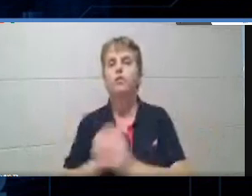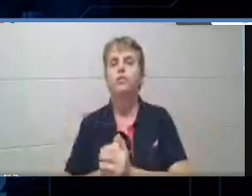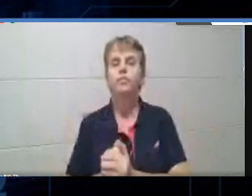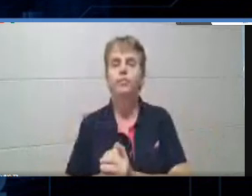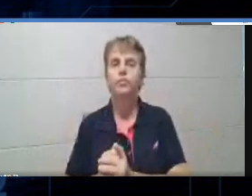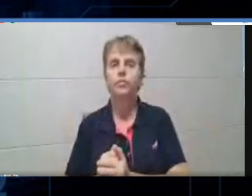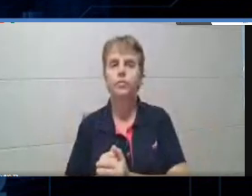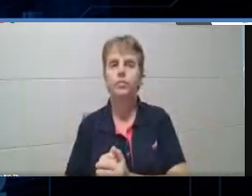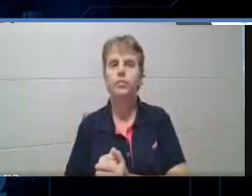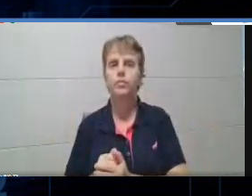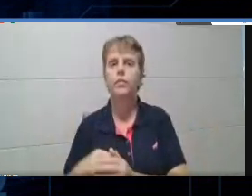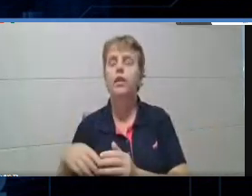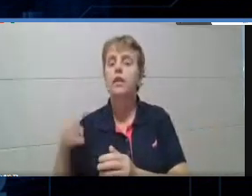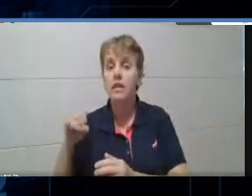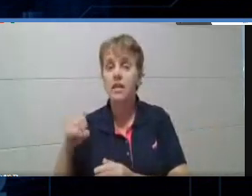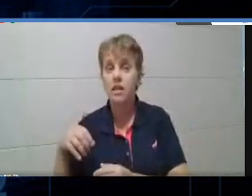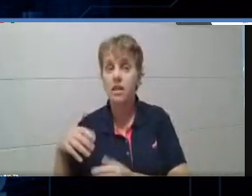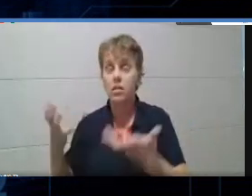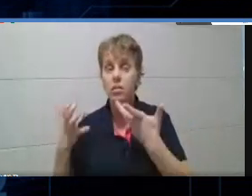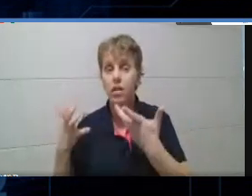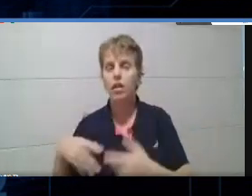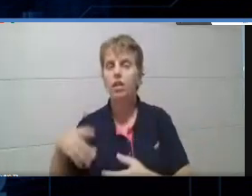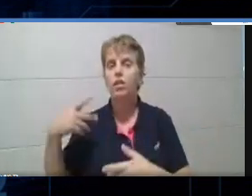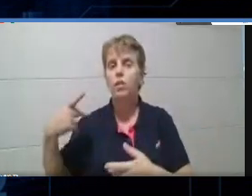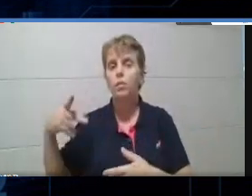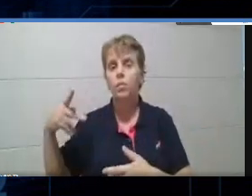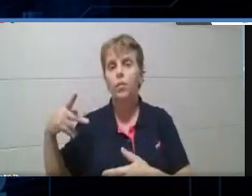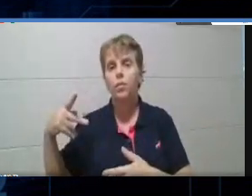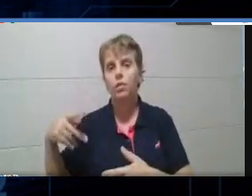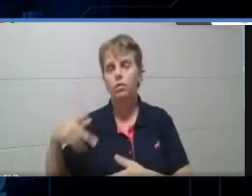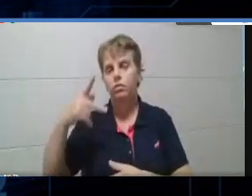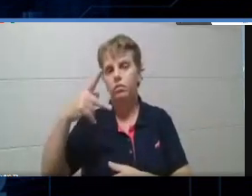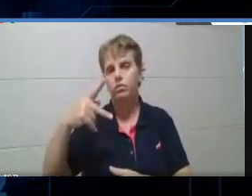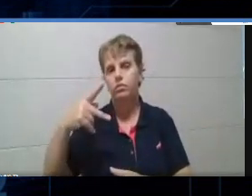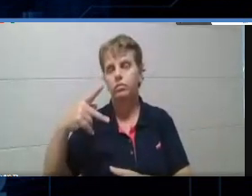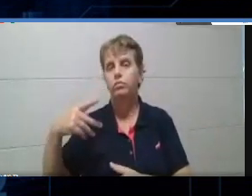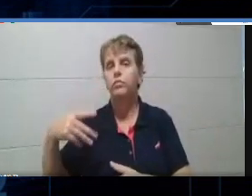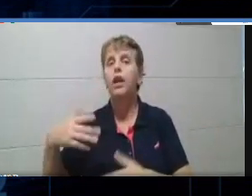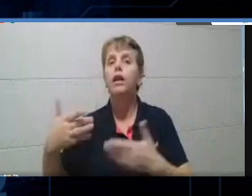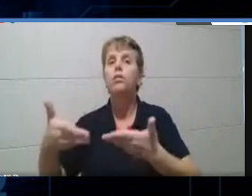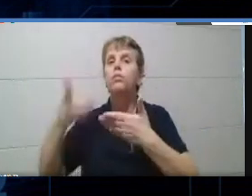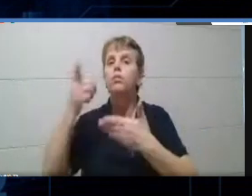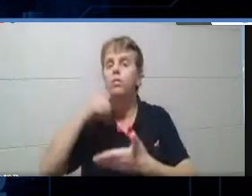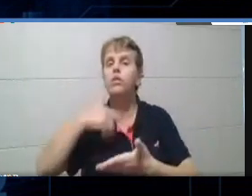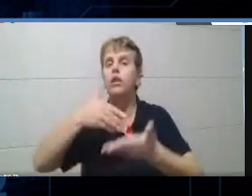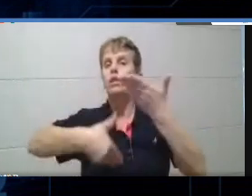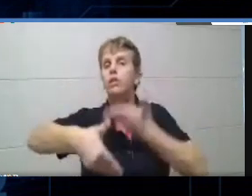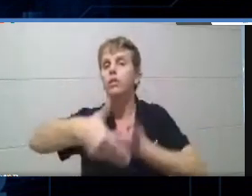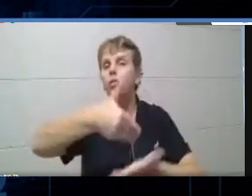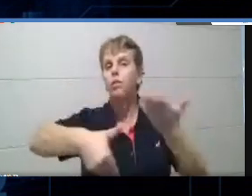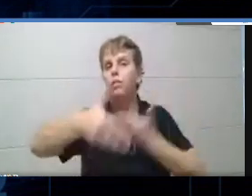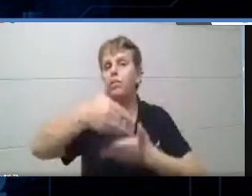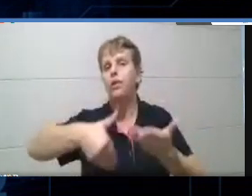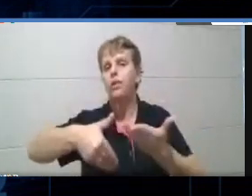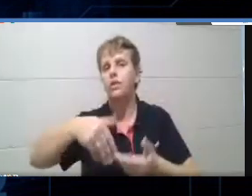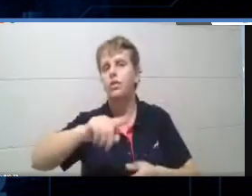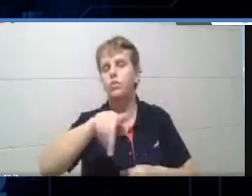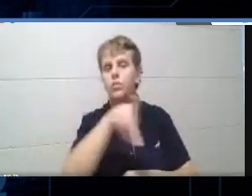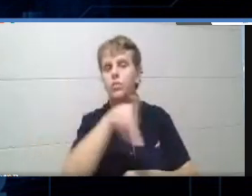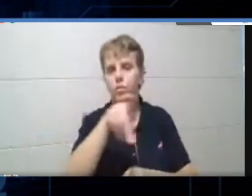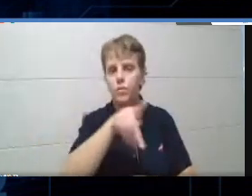significa que eu estou compartilhando esse material com os outros professores, tá? Eu sempre deixo público, né?